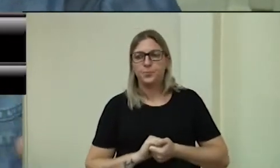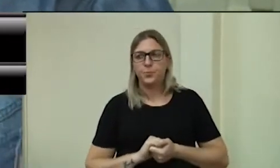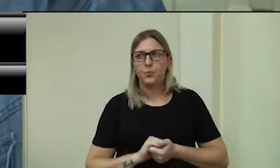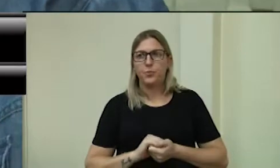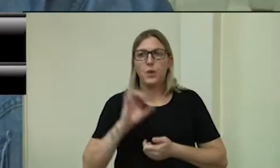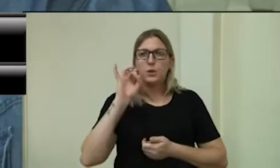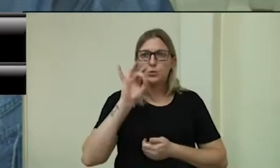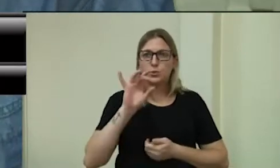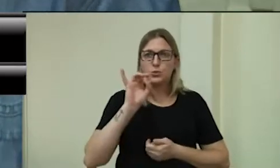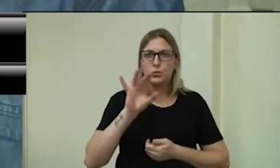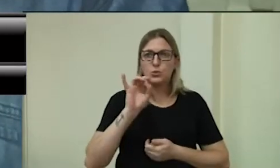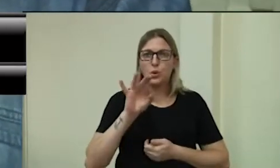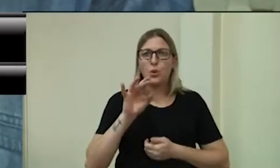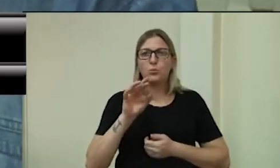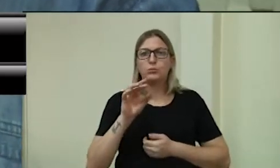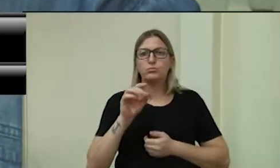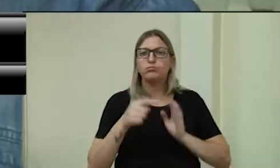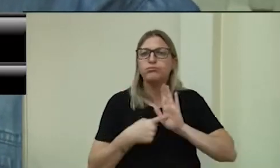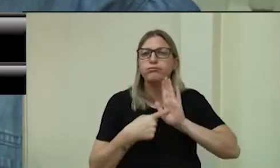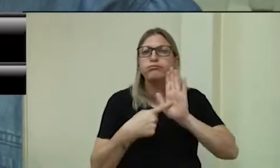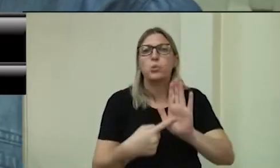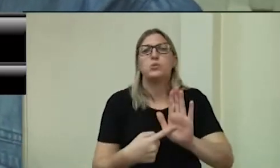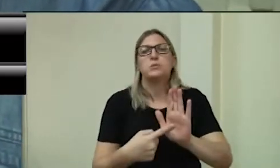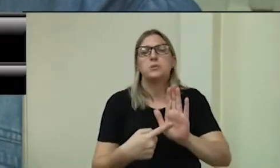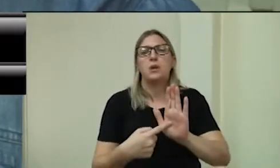Apenas aqui para manifestar, então,